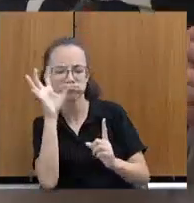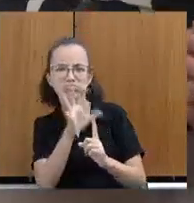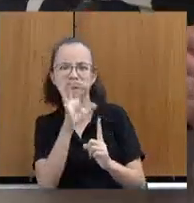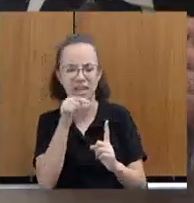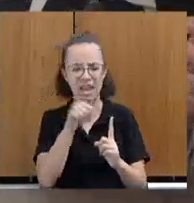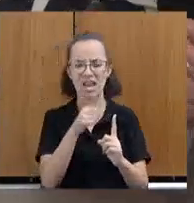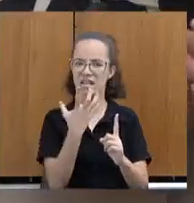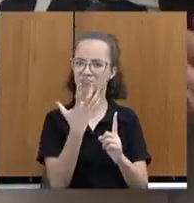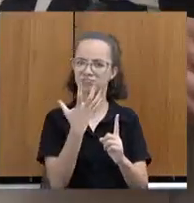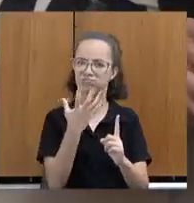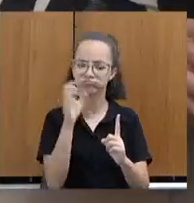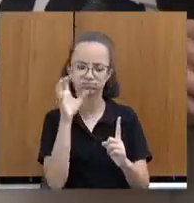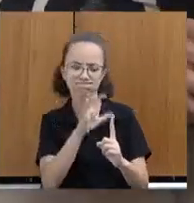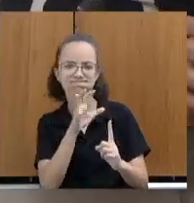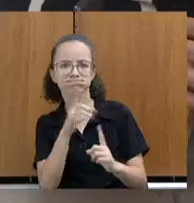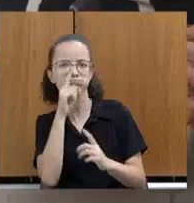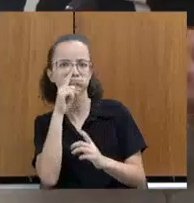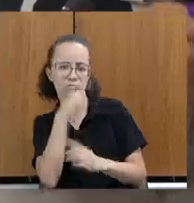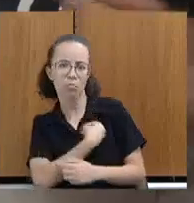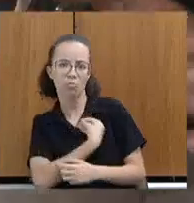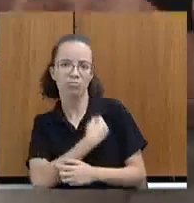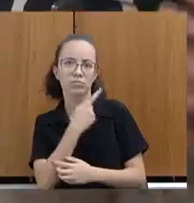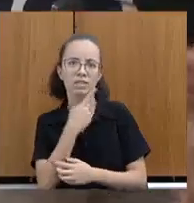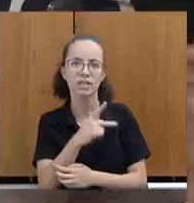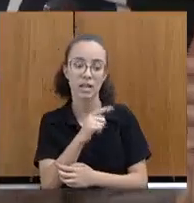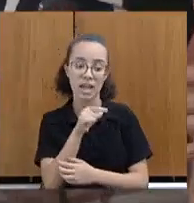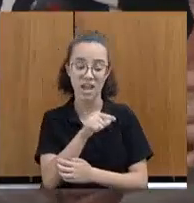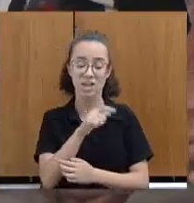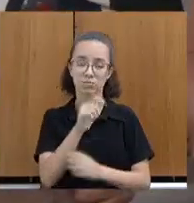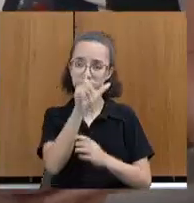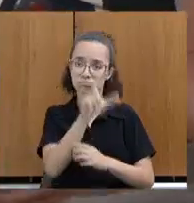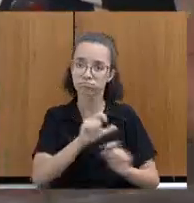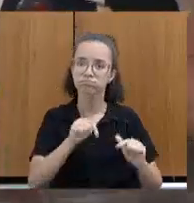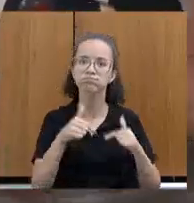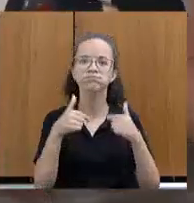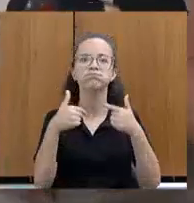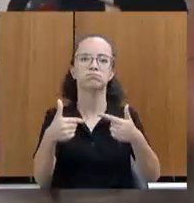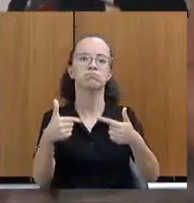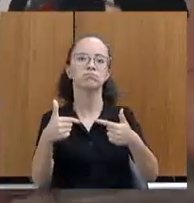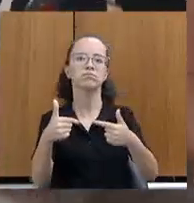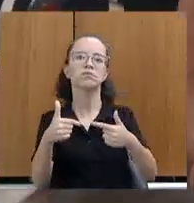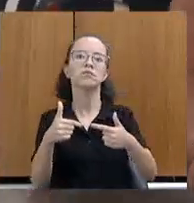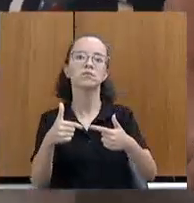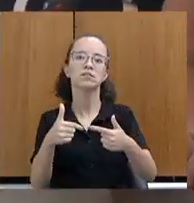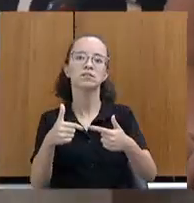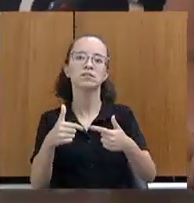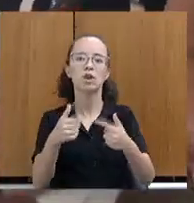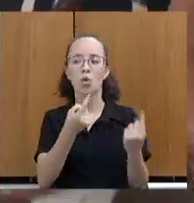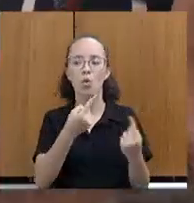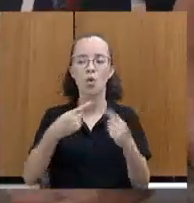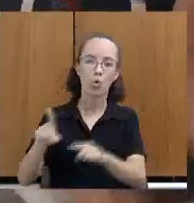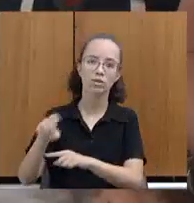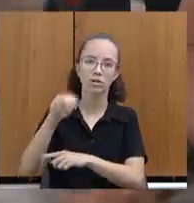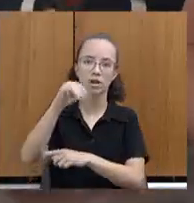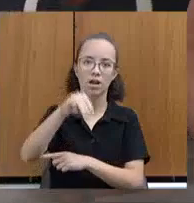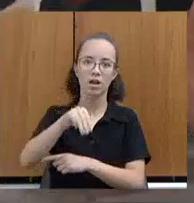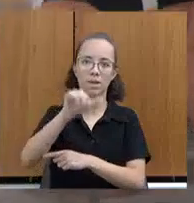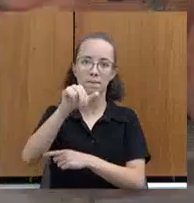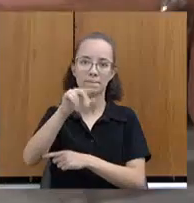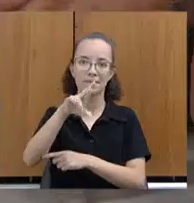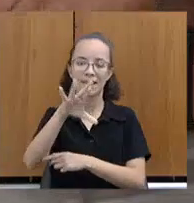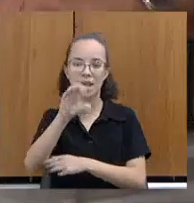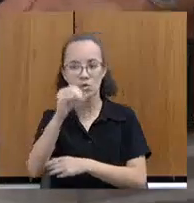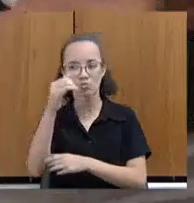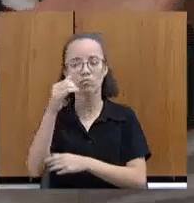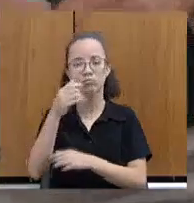ele tem recebido em razão de sua atuação na defesa dos atingidos pela atividade minerária em Minas Gerais, considerando que Dom